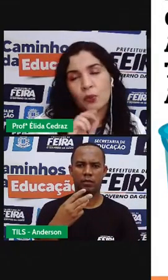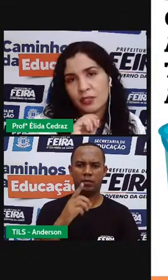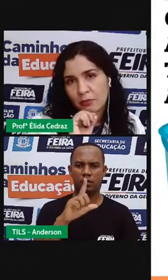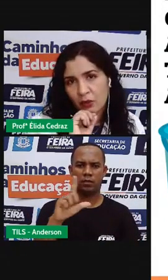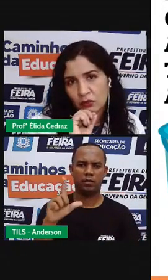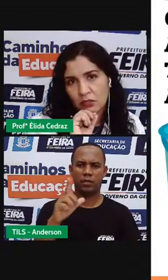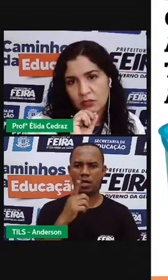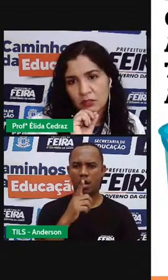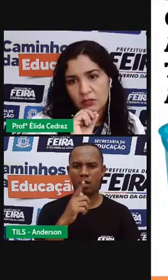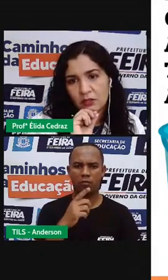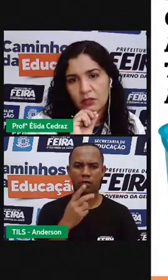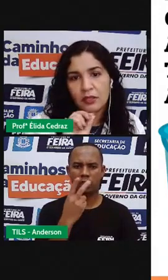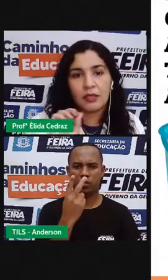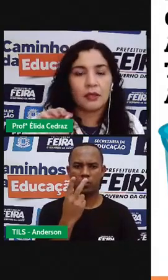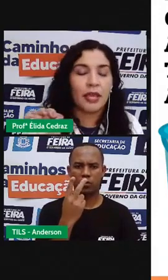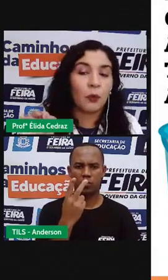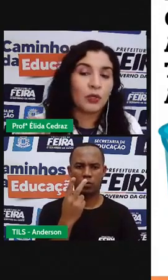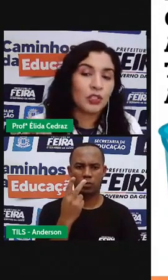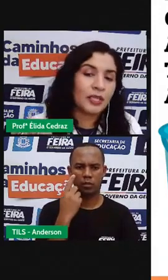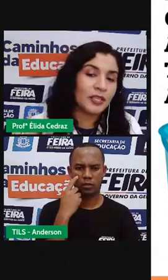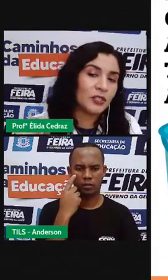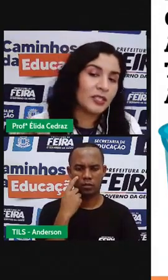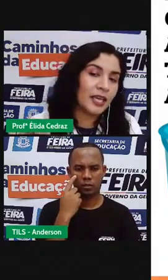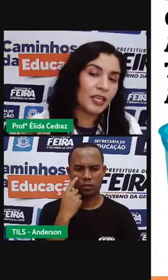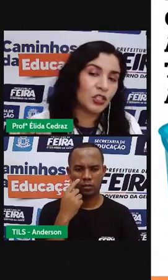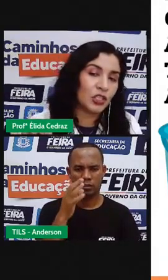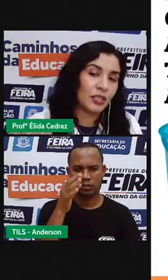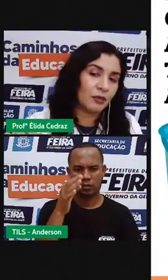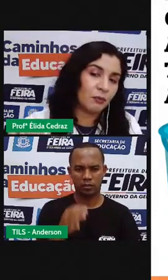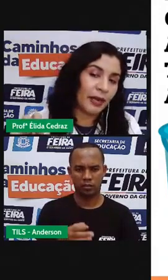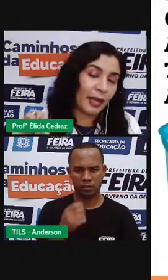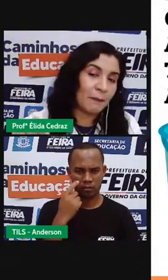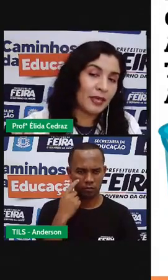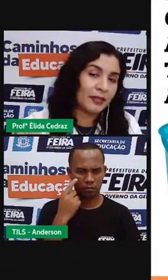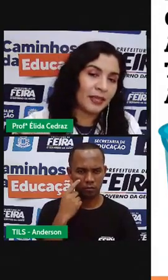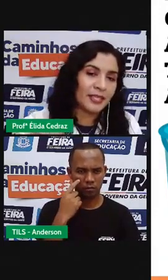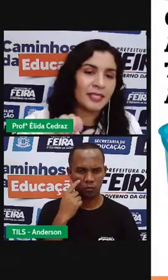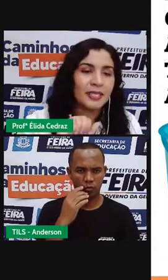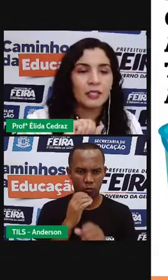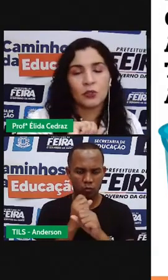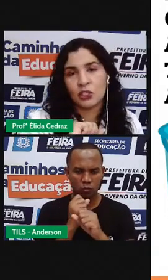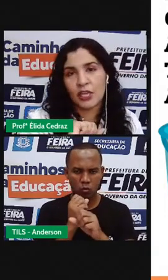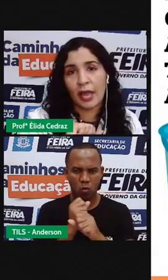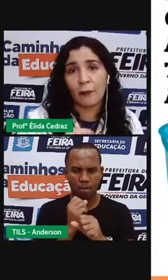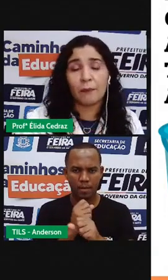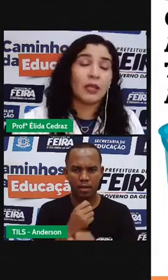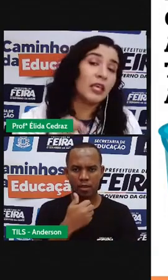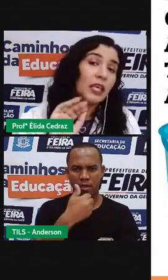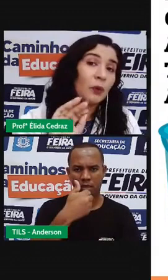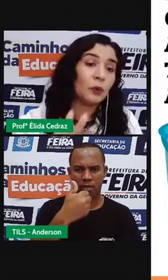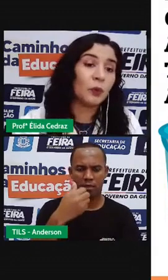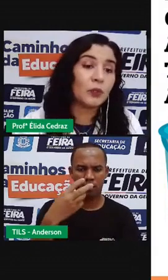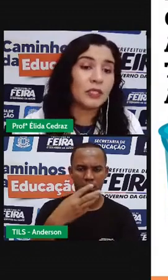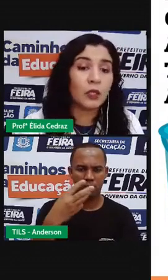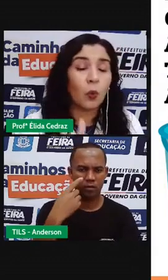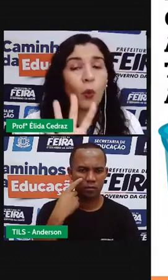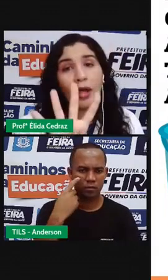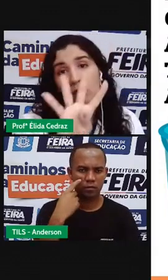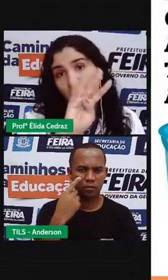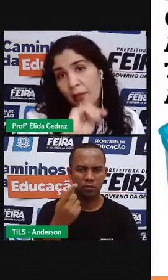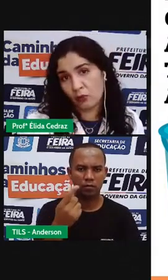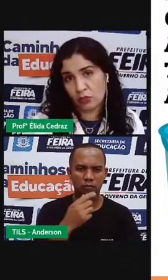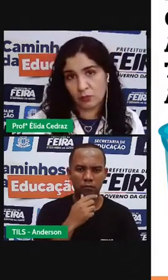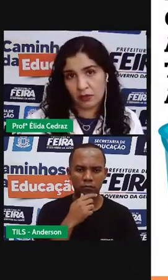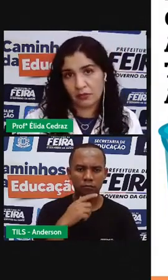apenas dois baldes. É a quantidade certinha para caber 13 litros de água. E eu trouxe